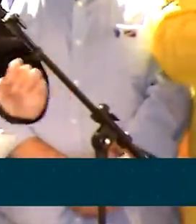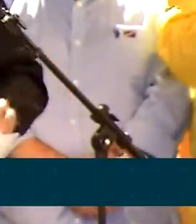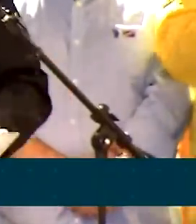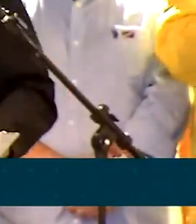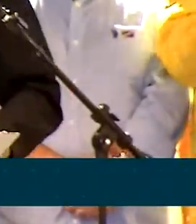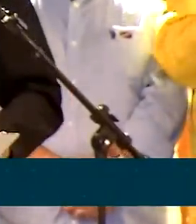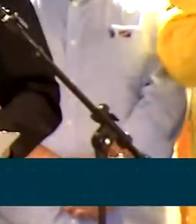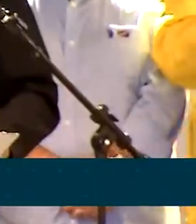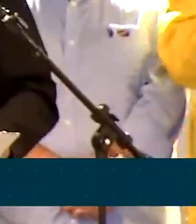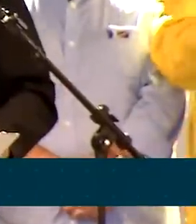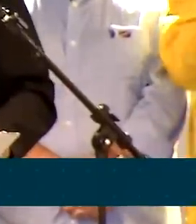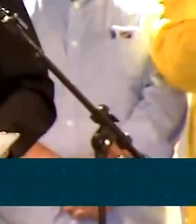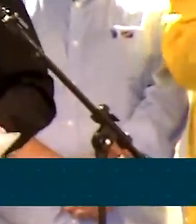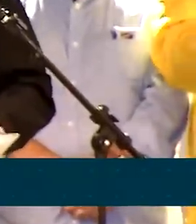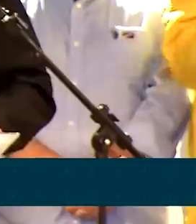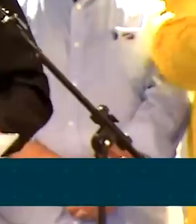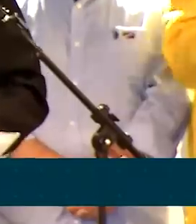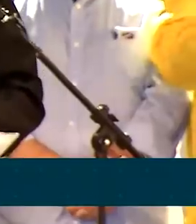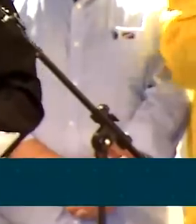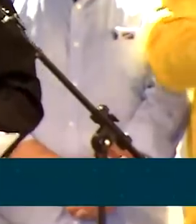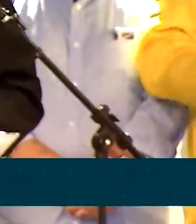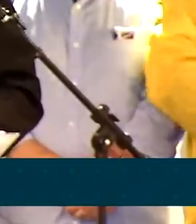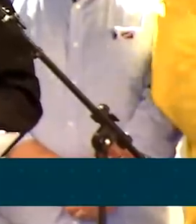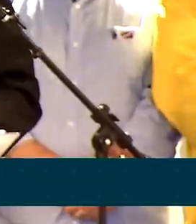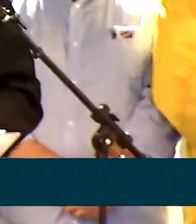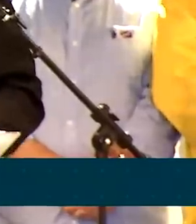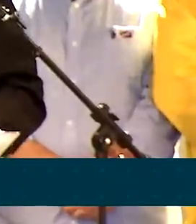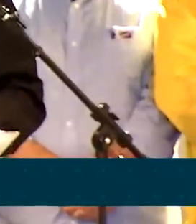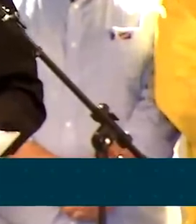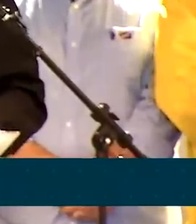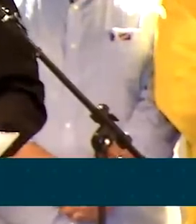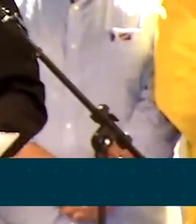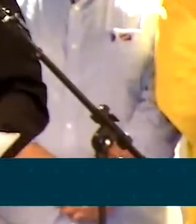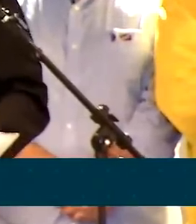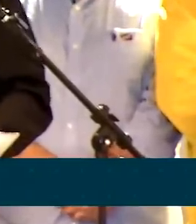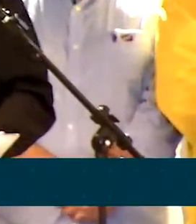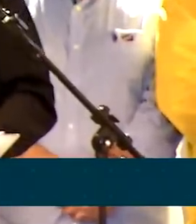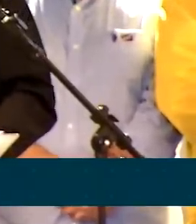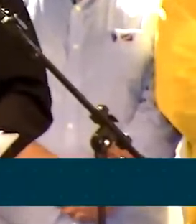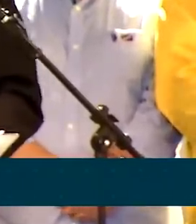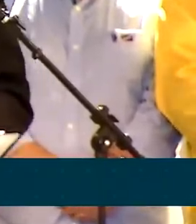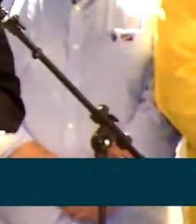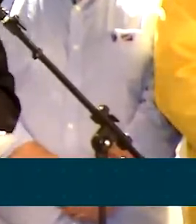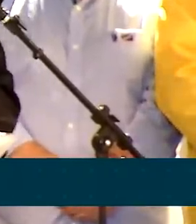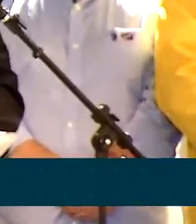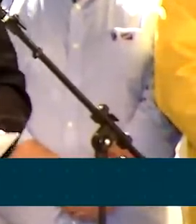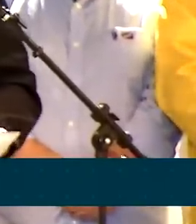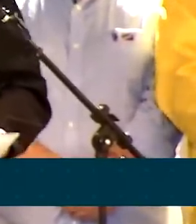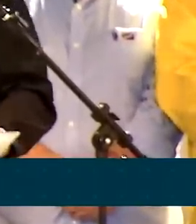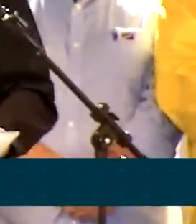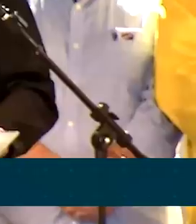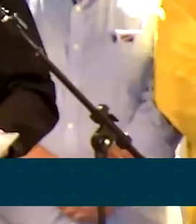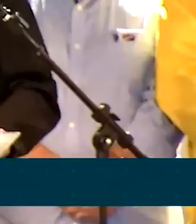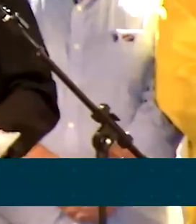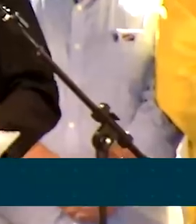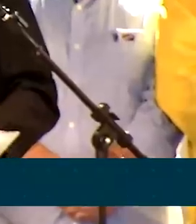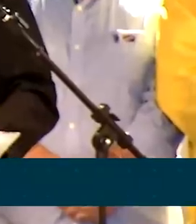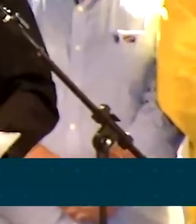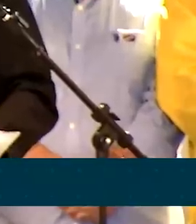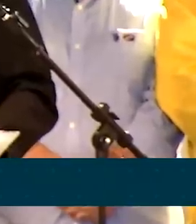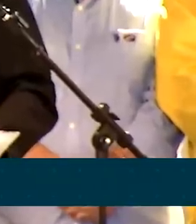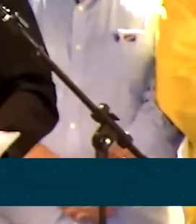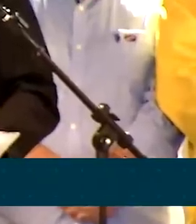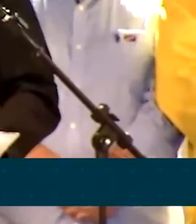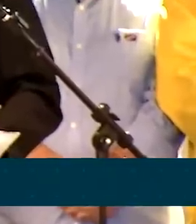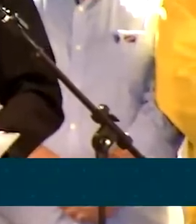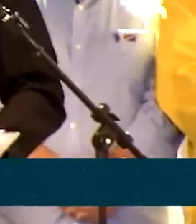É o trabalho de vocês. O suor, o empenho, o sacrifício é que mantém